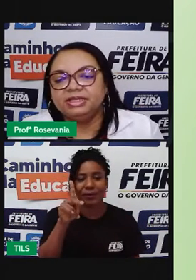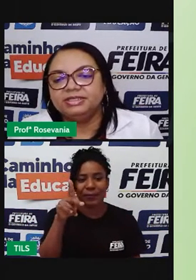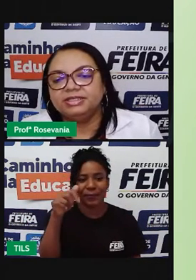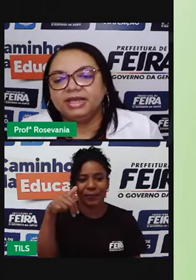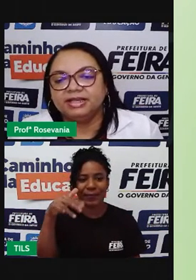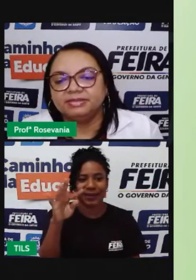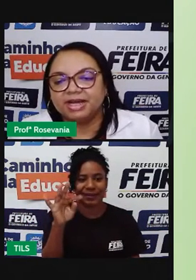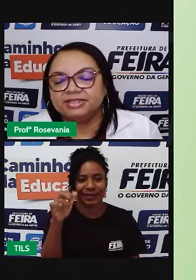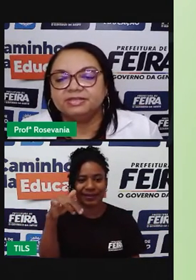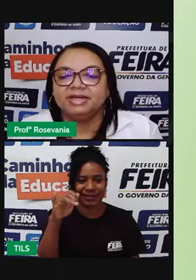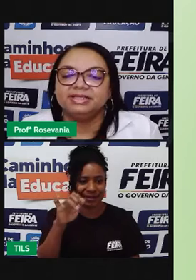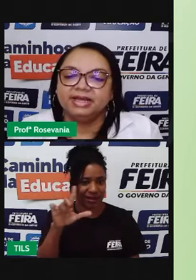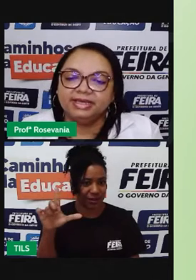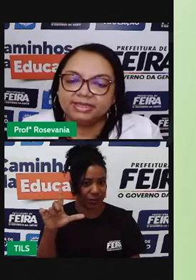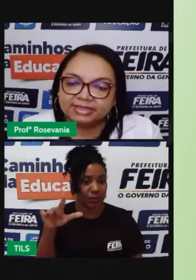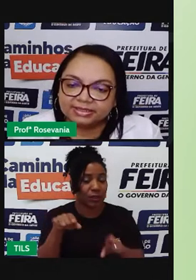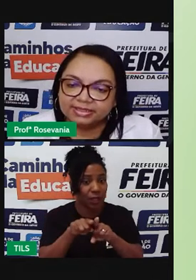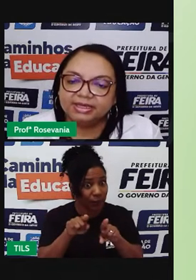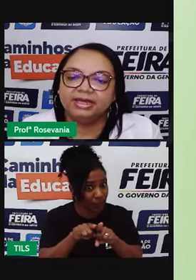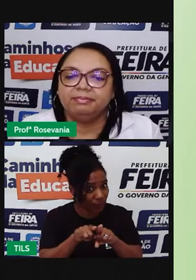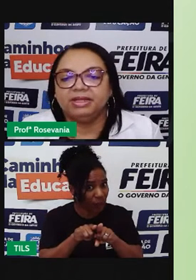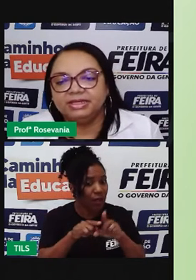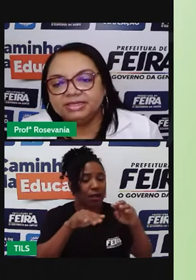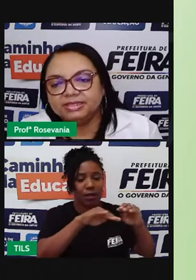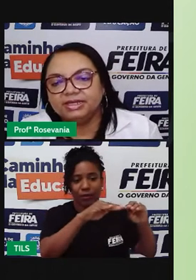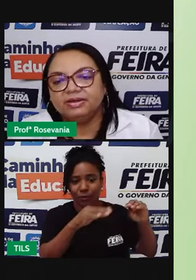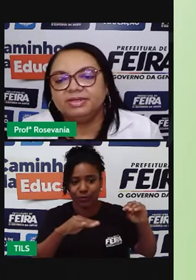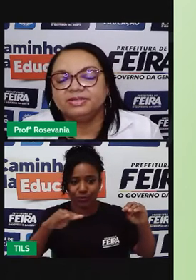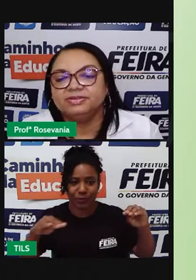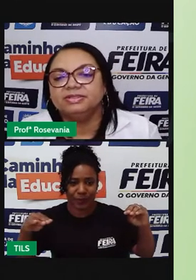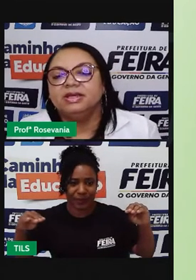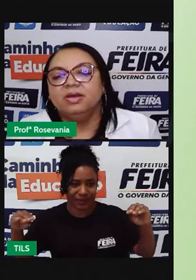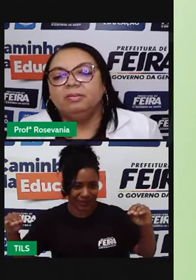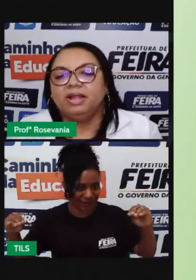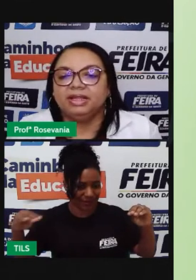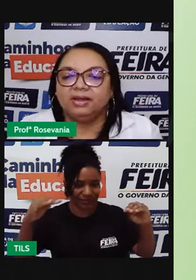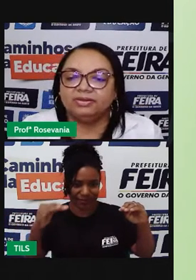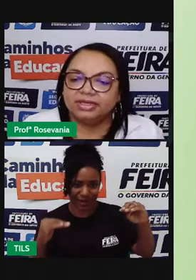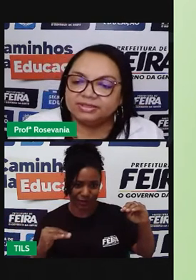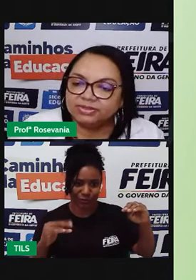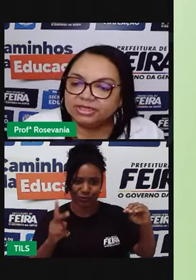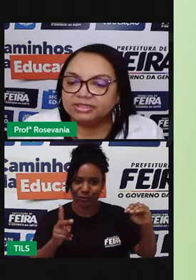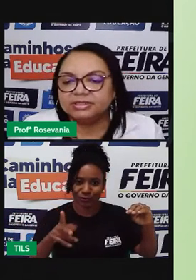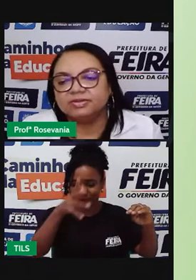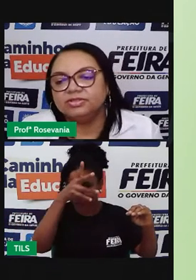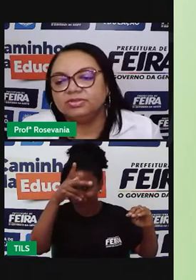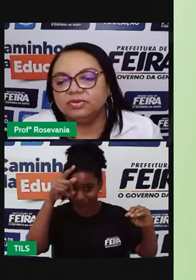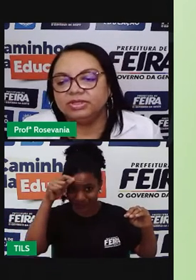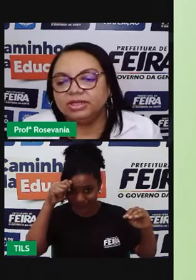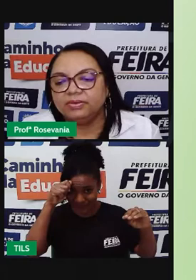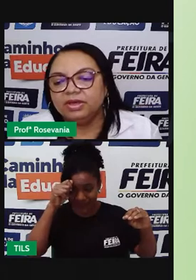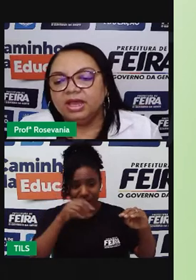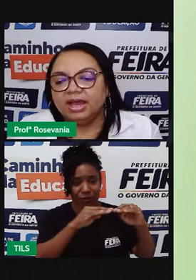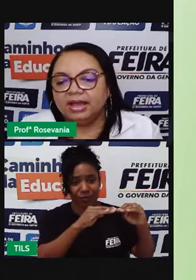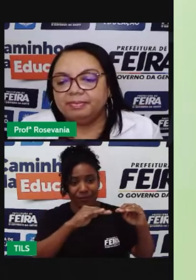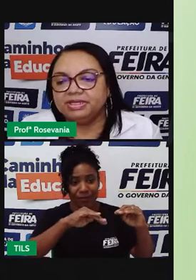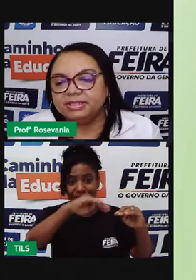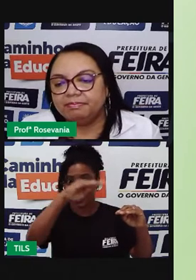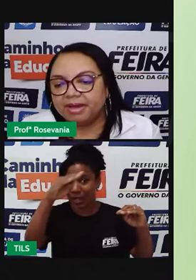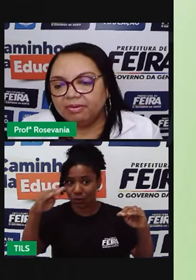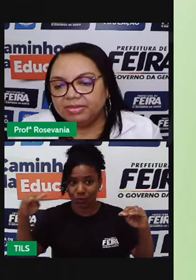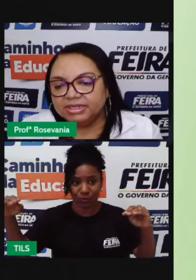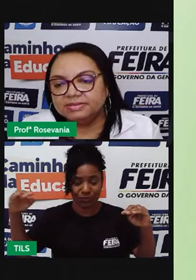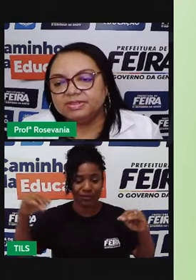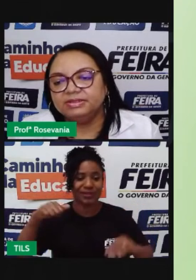Planície de Terras Baixas, mas, ainda assim, era a Planície, né, da Amazônia, Planalto das Guianas, continuou. Então, a